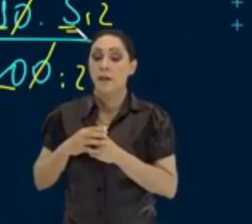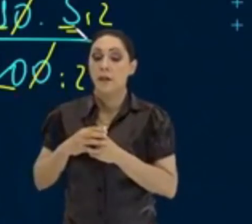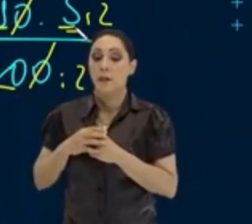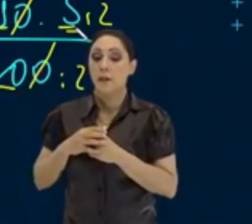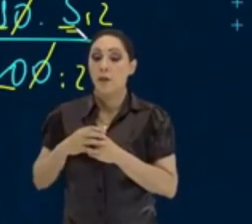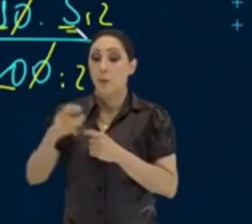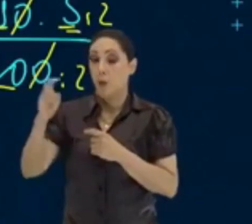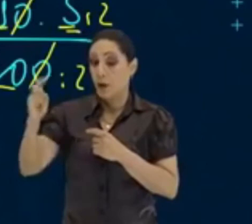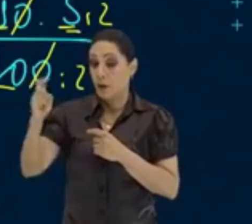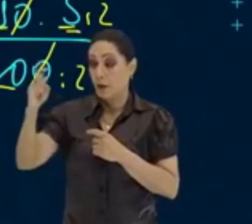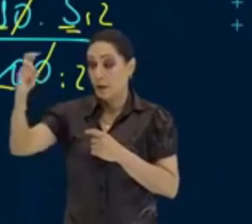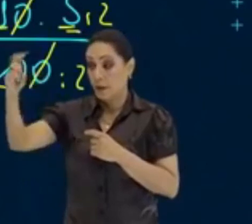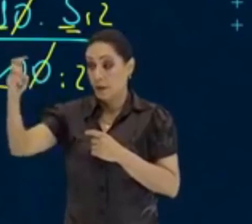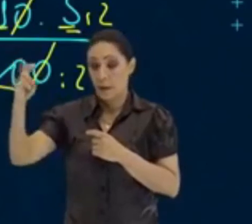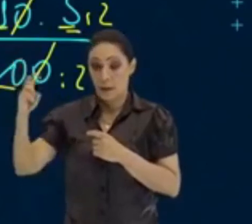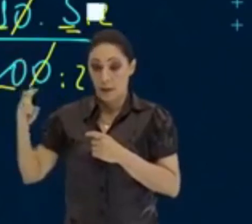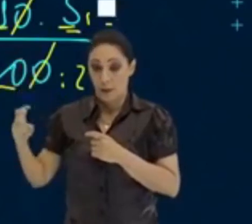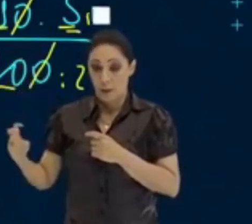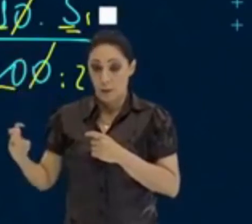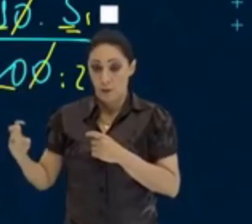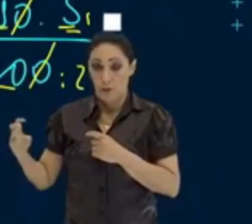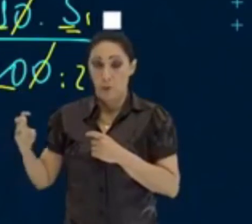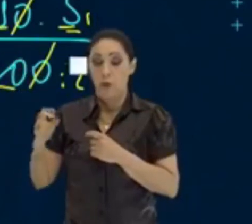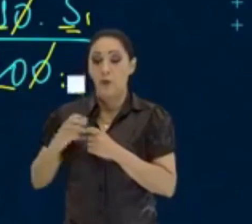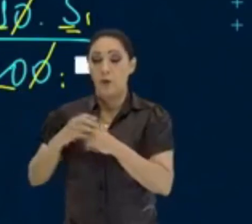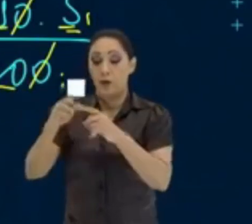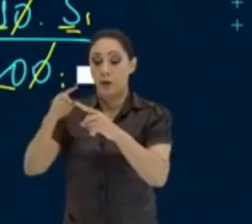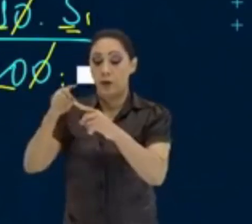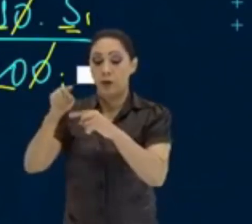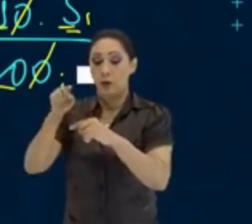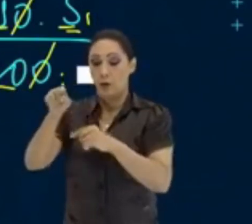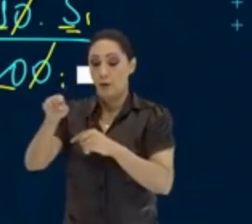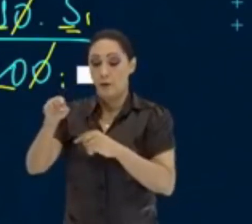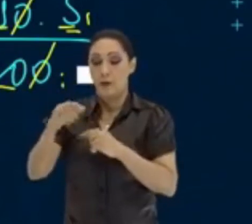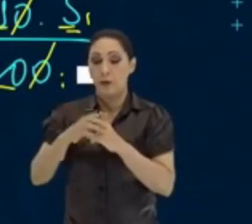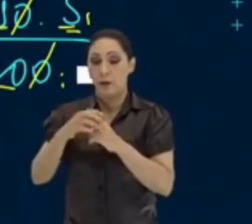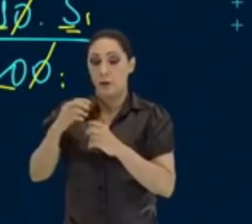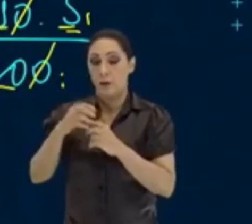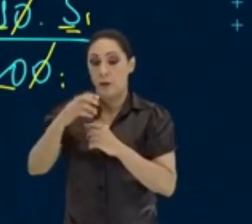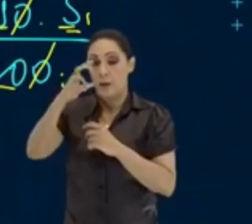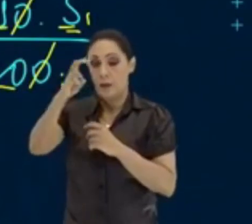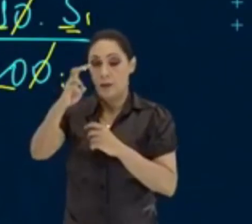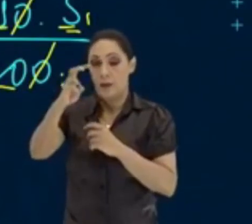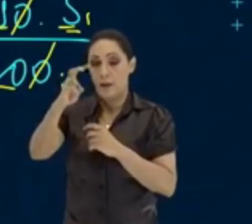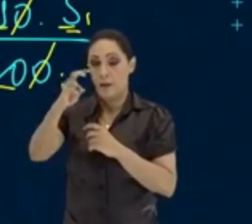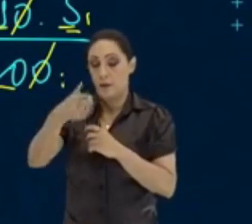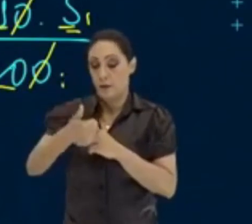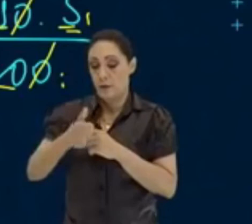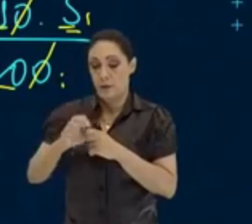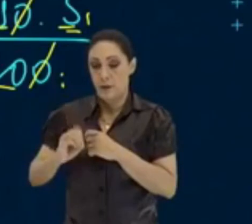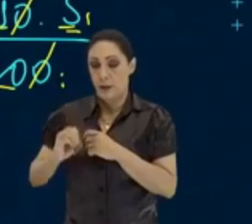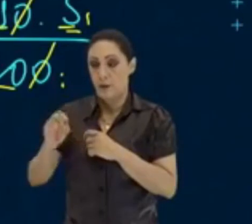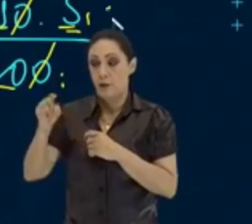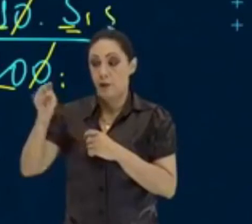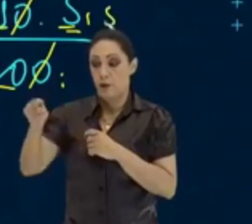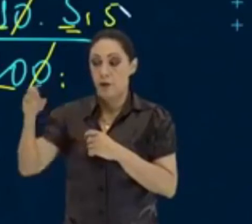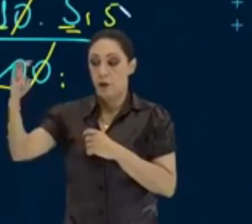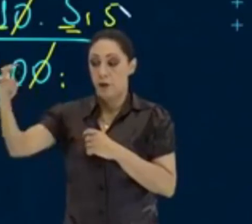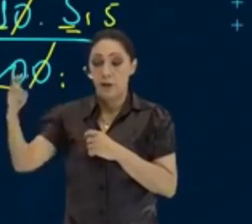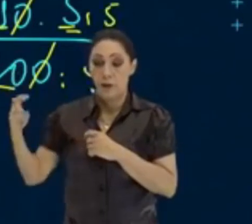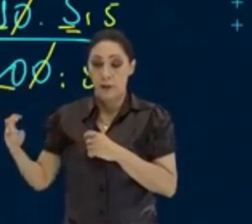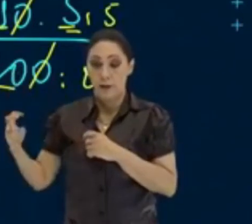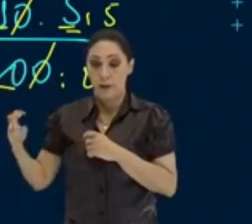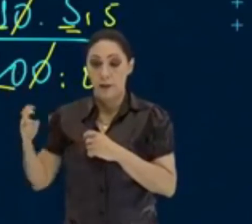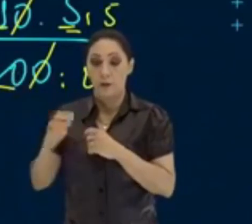por 5. Por 5. Está bom? Em cima e embaixo por 5. É só por quê? 10 dividido por 5.